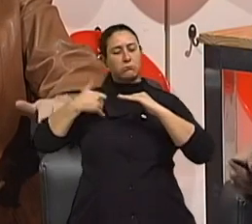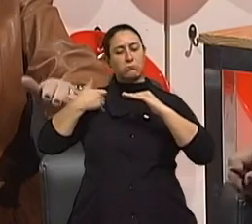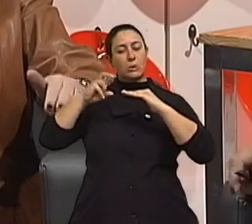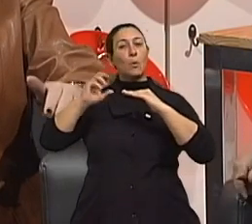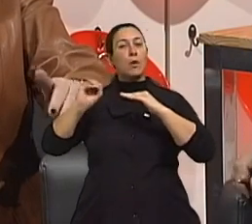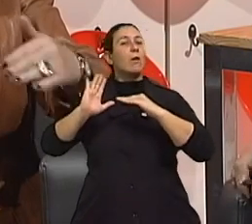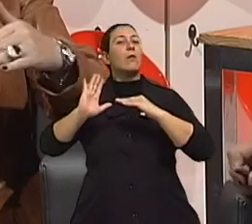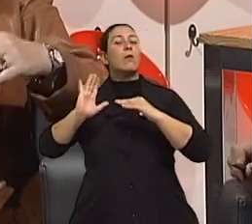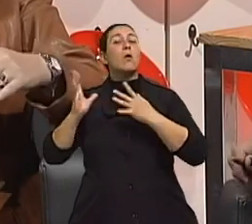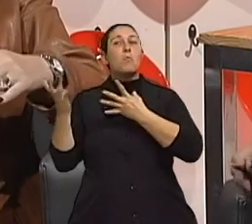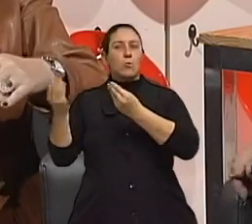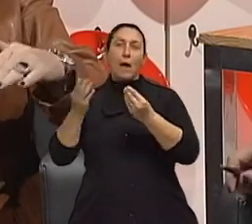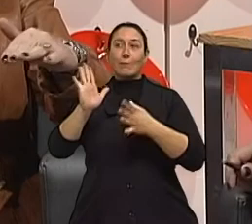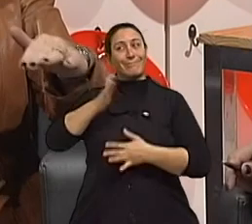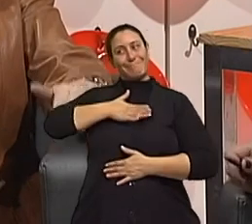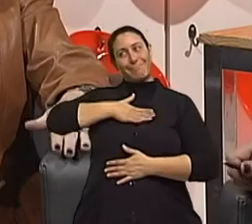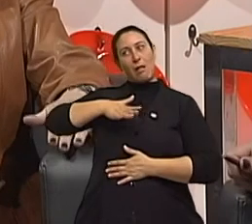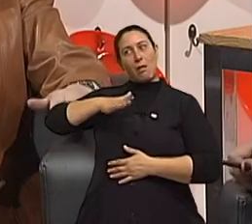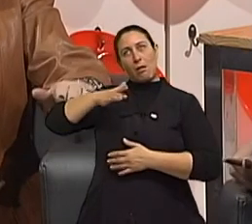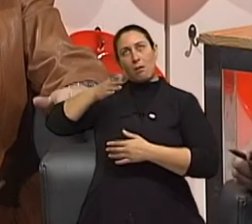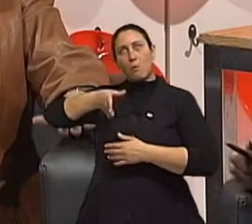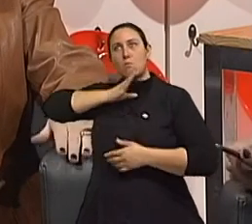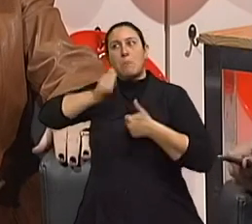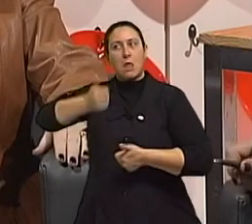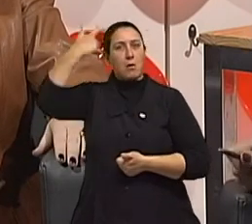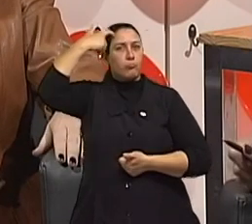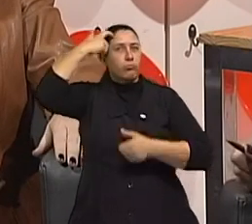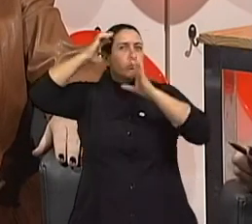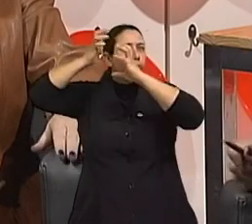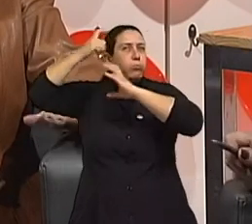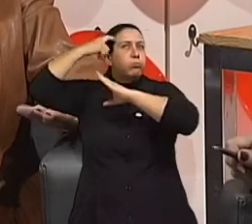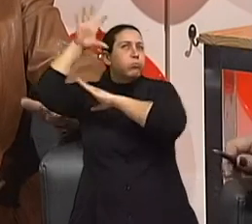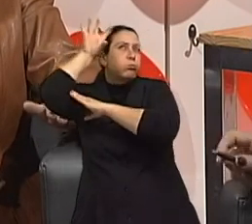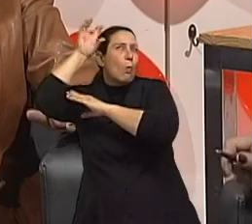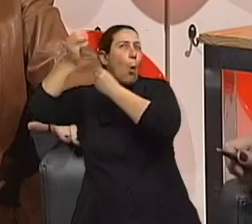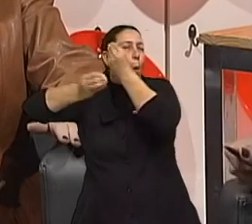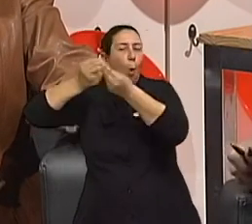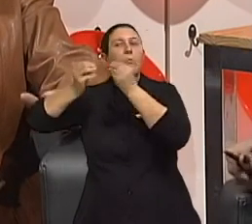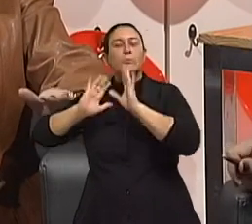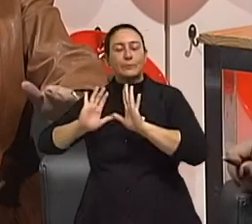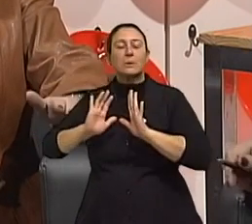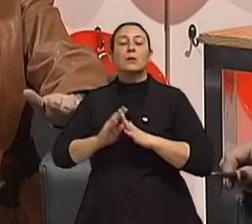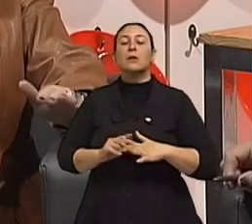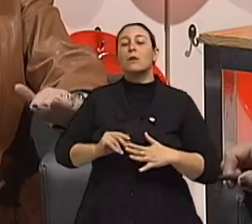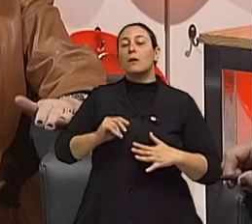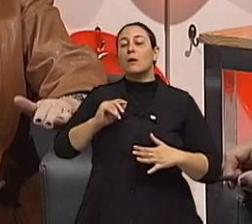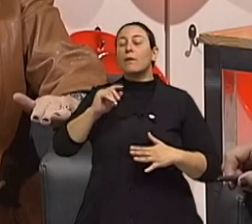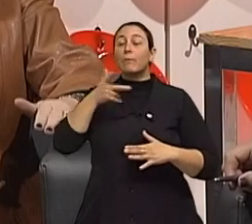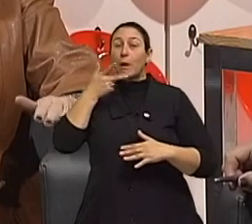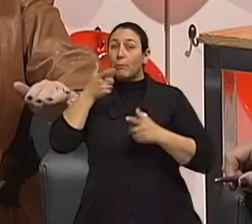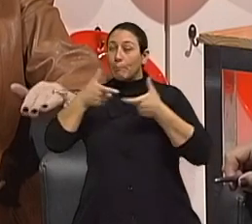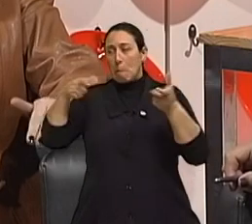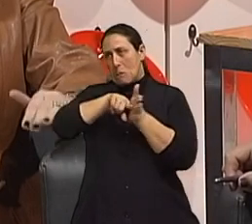especialistas em memória, não é o meu caso, né, mas há estudos que comprovam que a partir dos 50